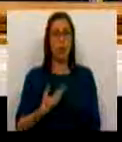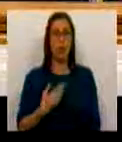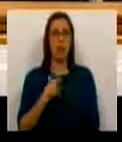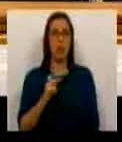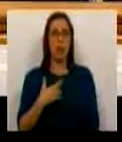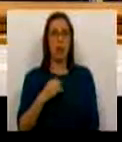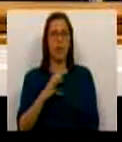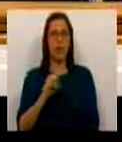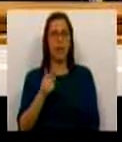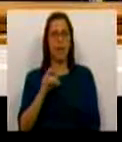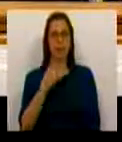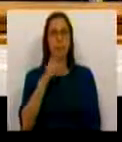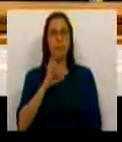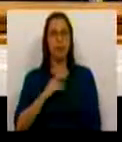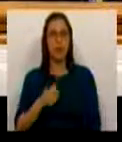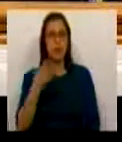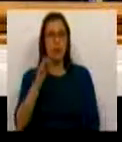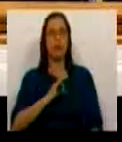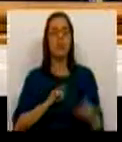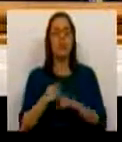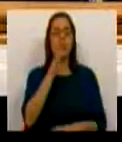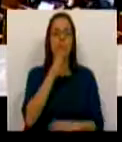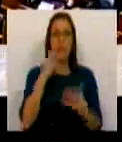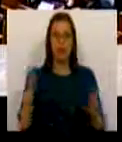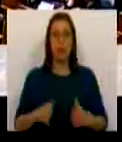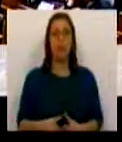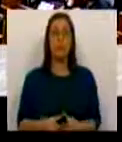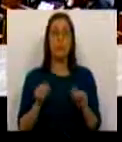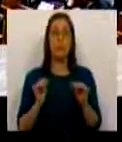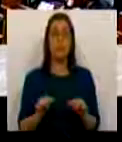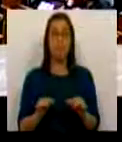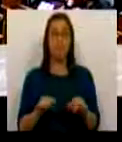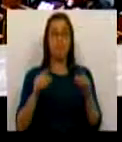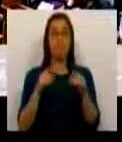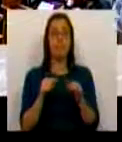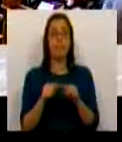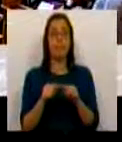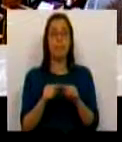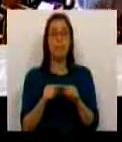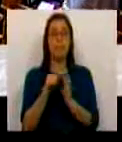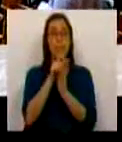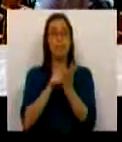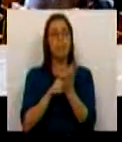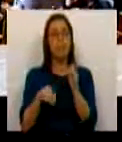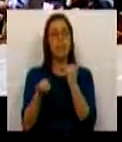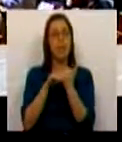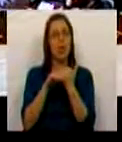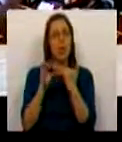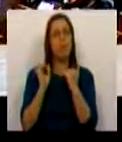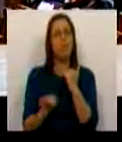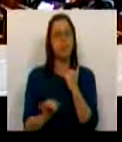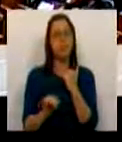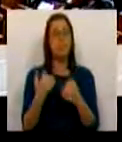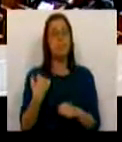Muito obrigado, Sr. Presidente. Senhoras e Srs. Deputados, esta é uma peça de uma agenda para a igualdade